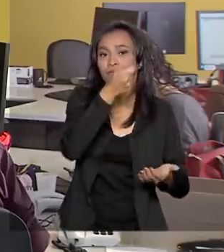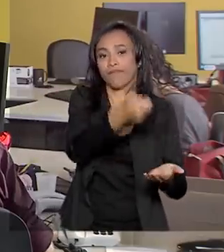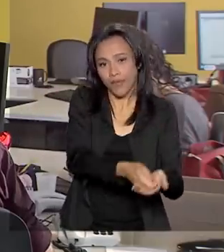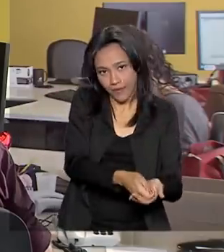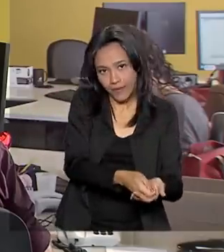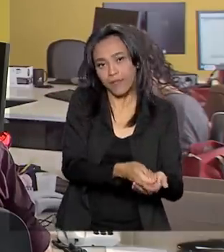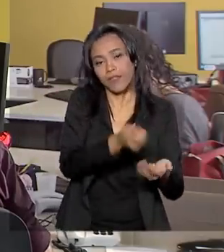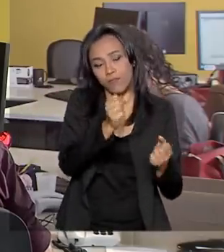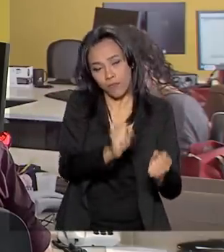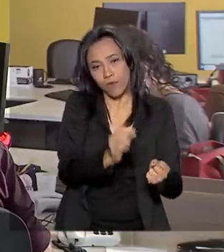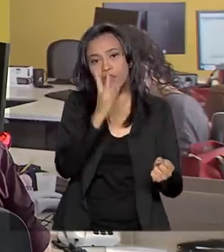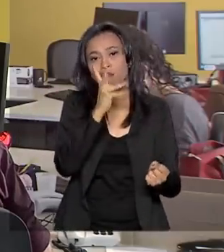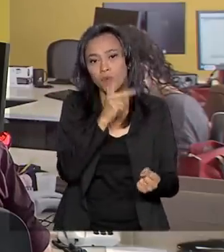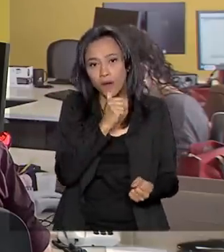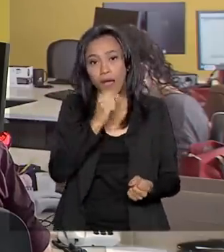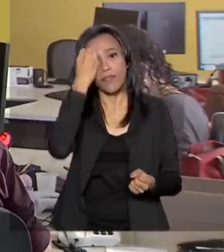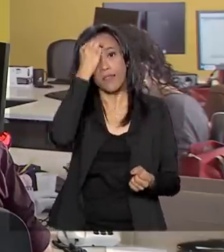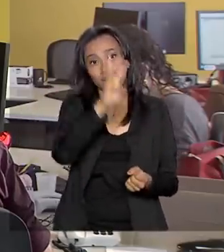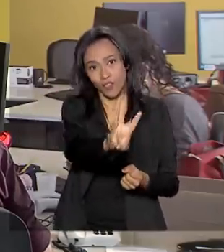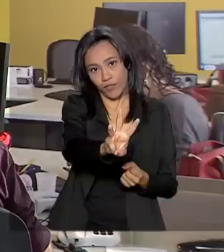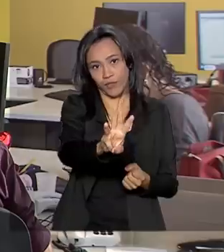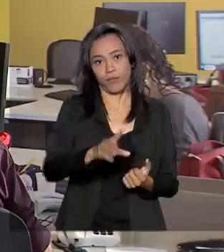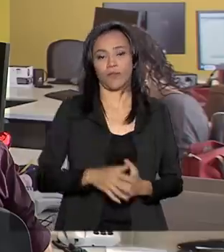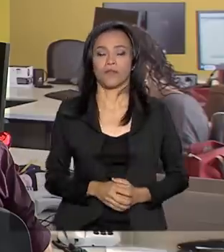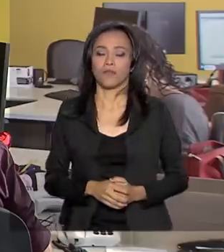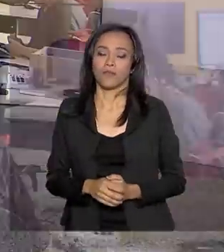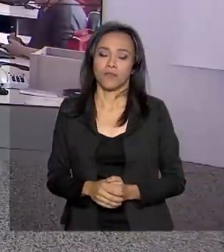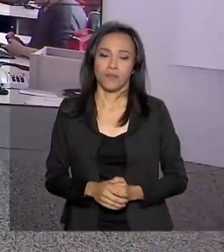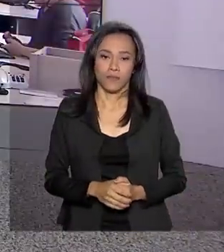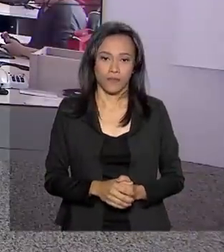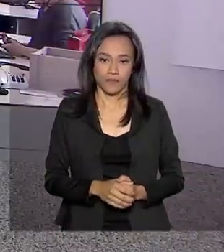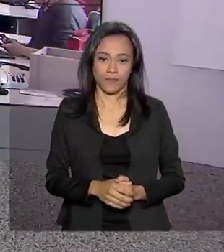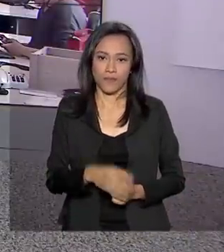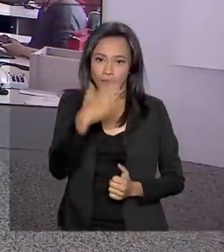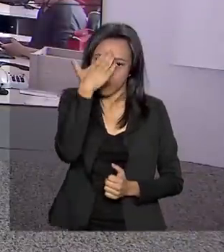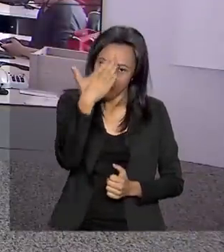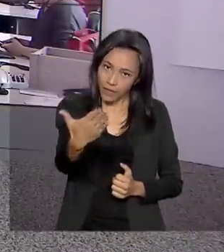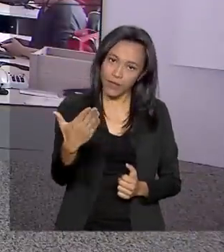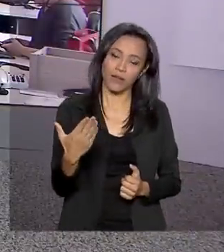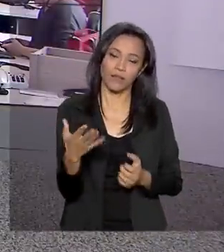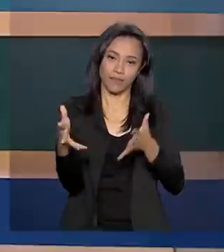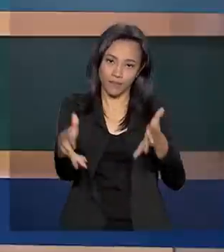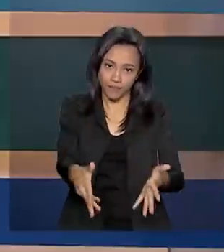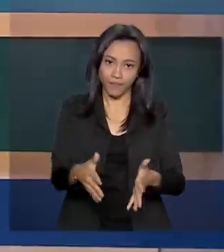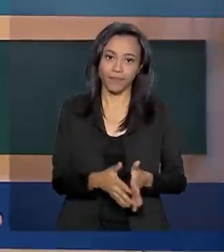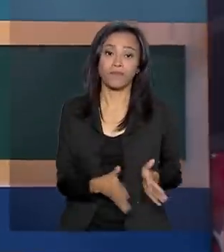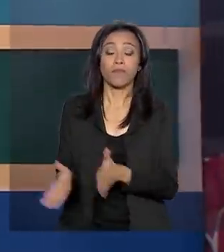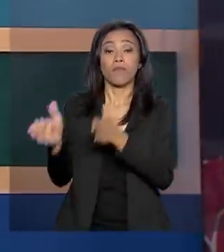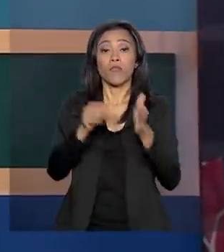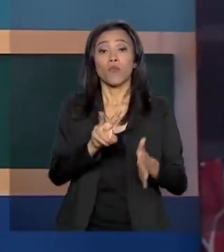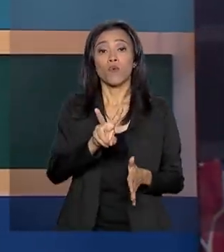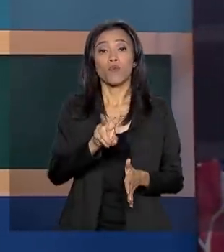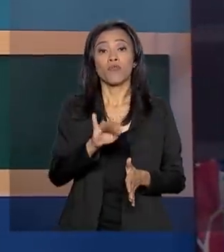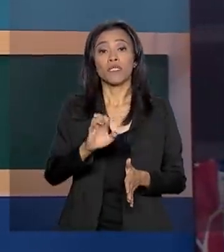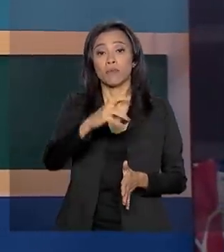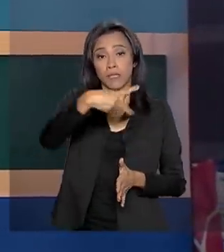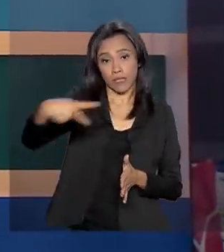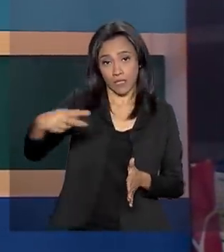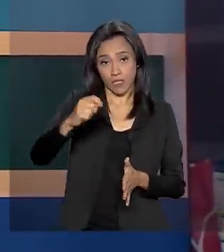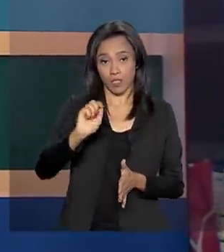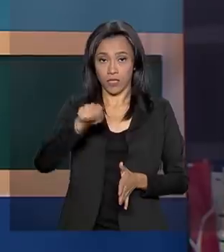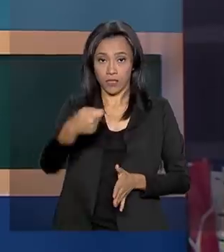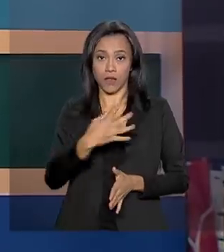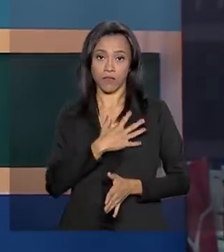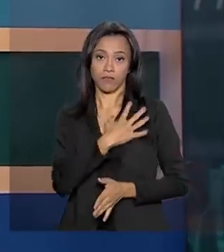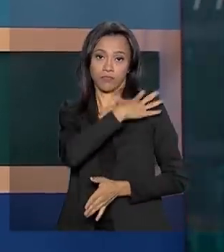que pode demorar até três dias úteis. Carla. Obrigada, Marcelo, pela sua participação. O vice-presidente Hamilton Mourão